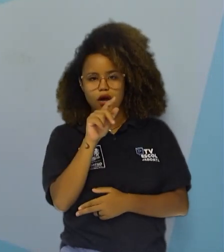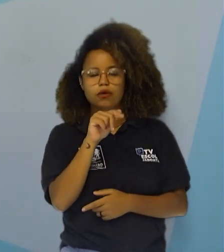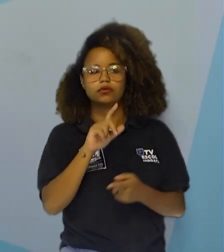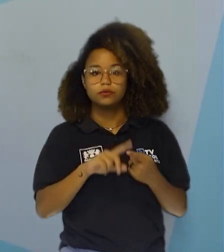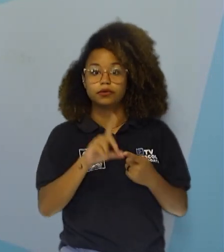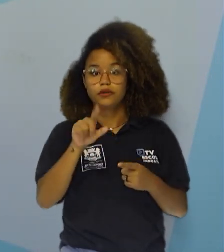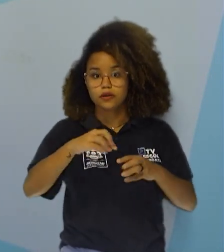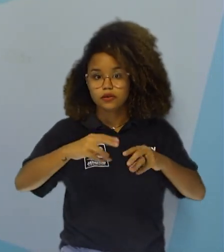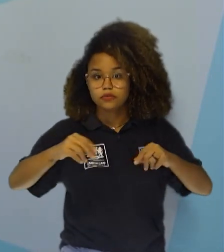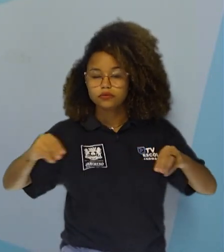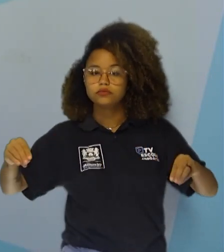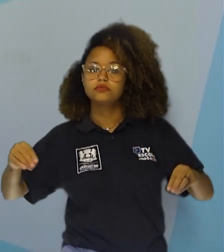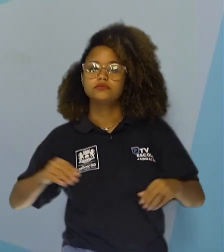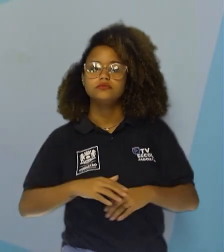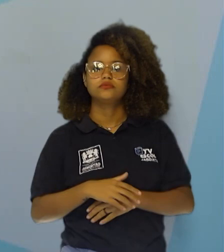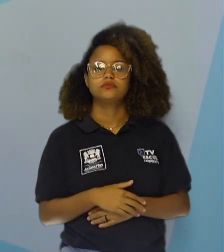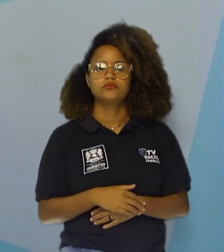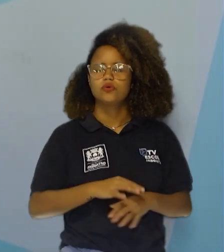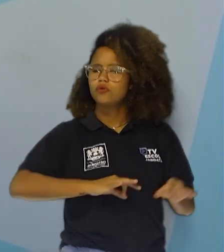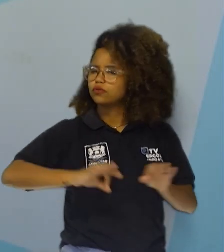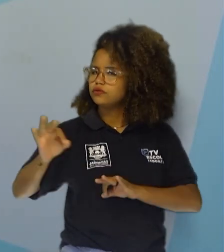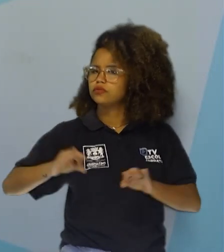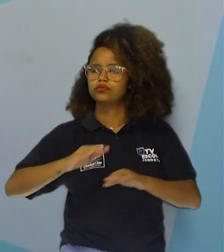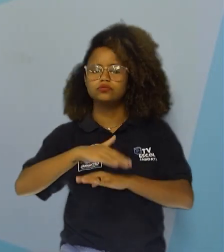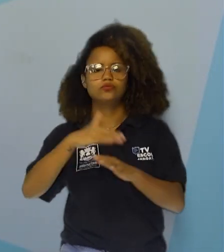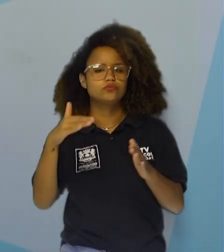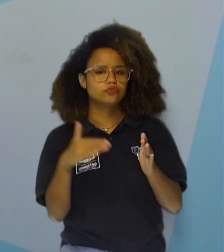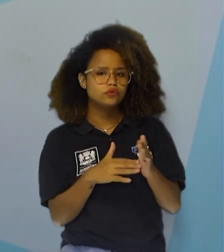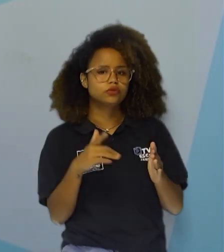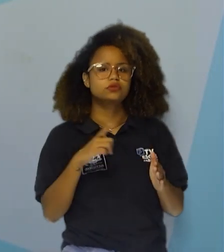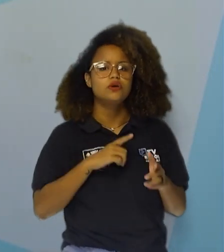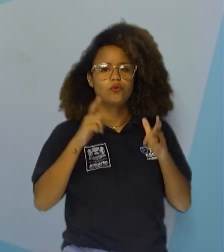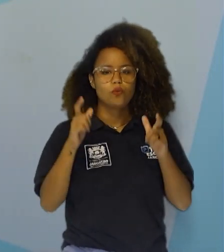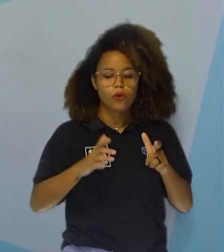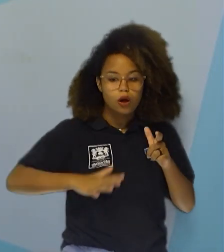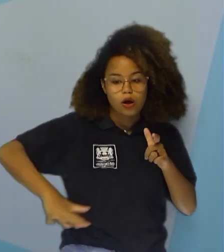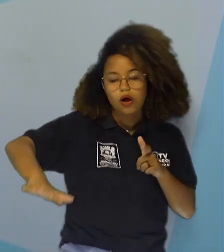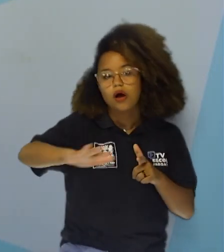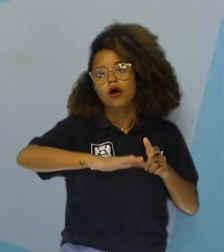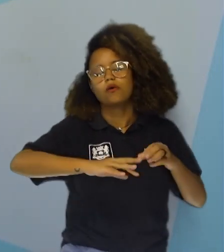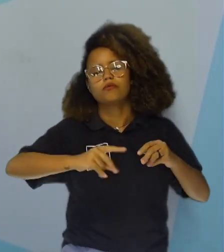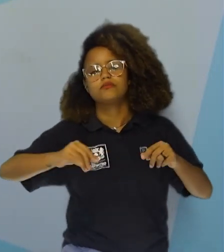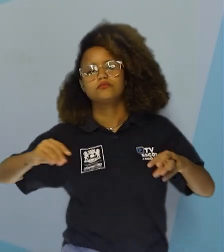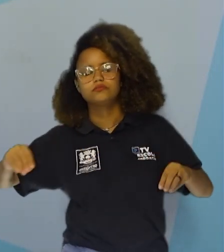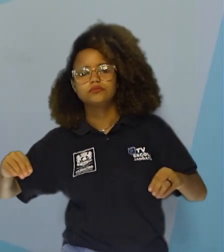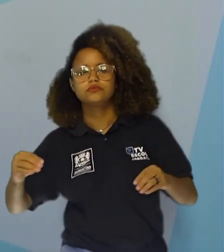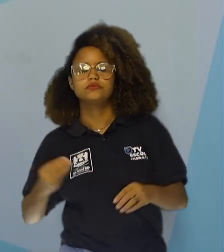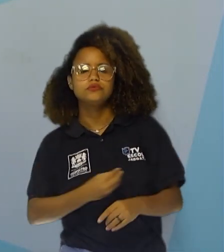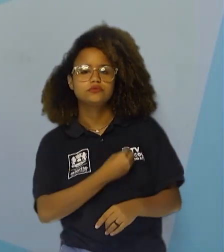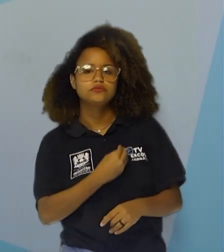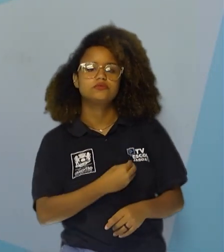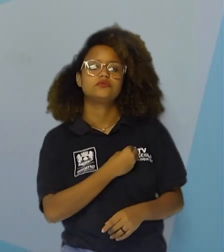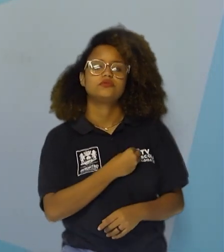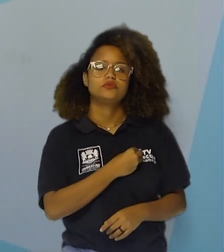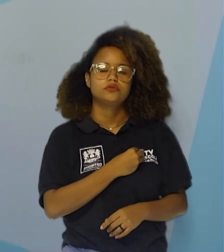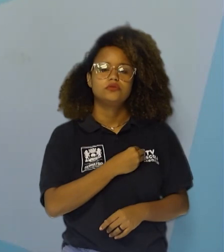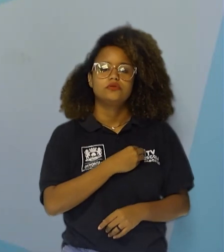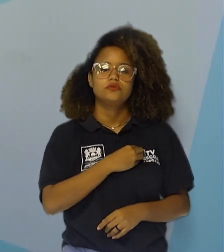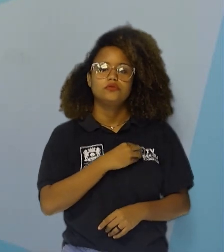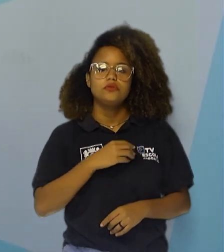terrestre, formado por tudo o que encontramos nas poções de terras habitadas por seres vivos e os fatores